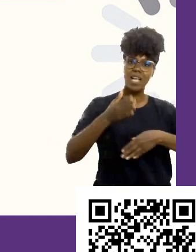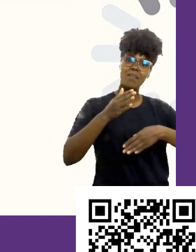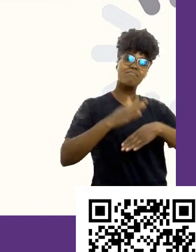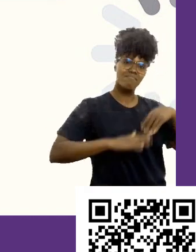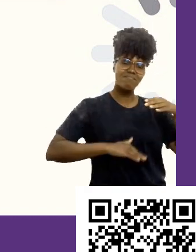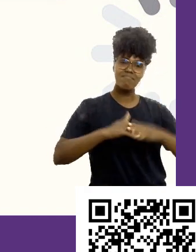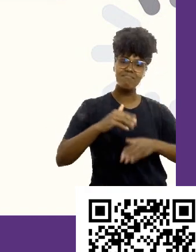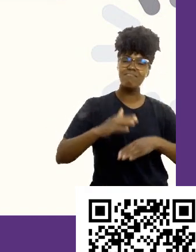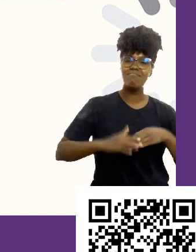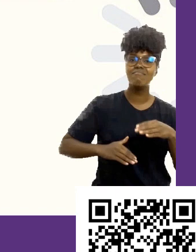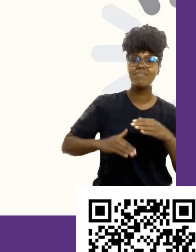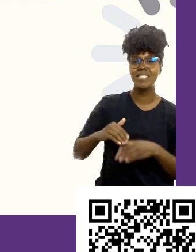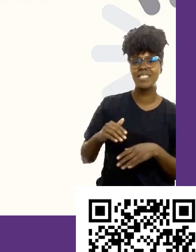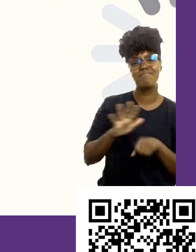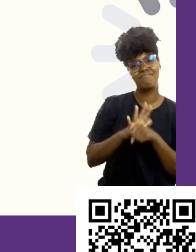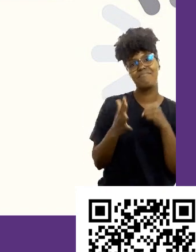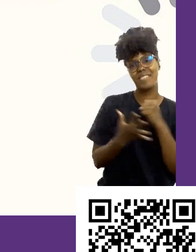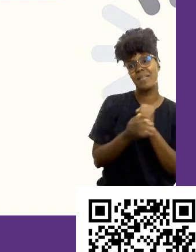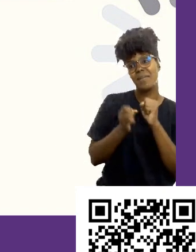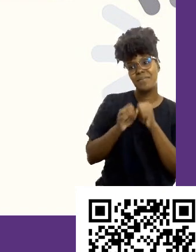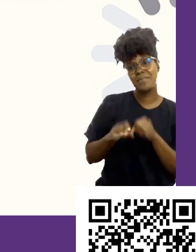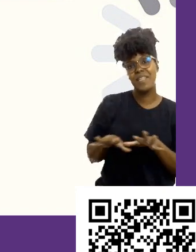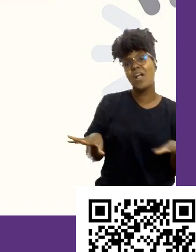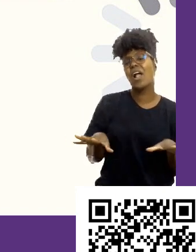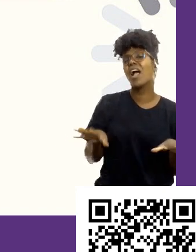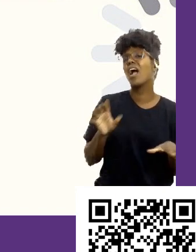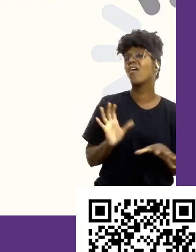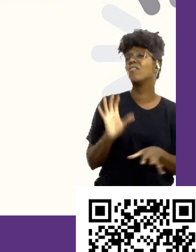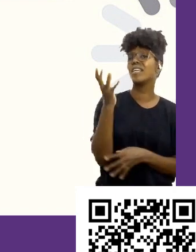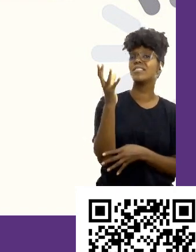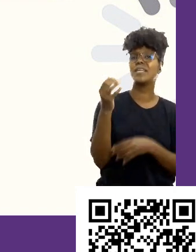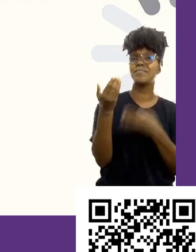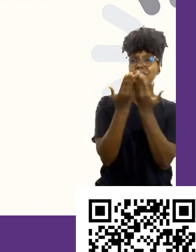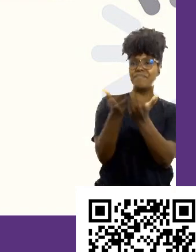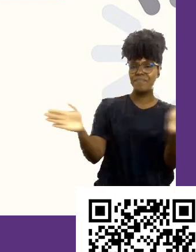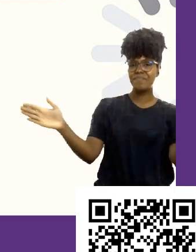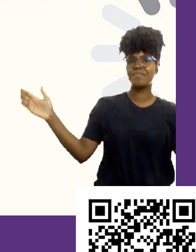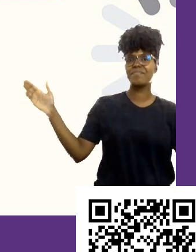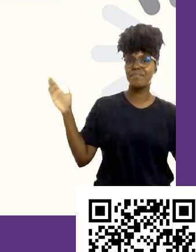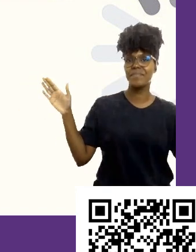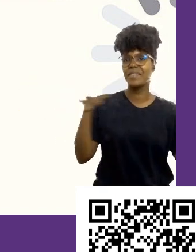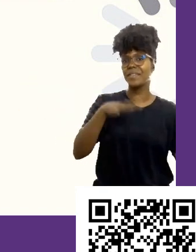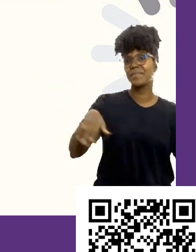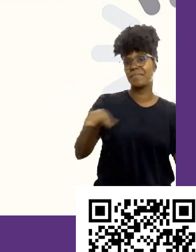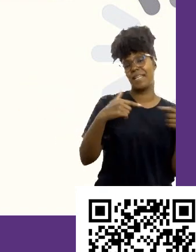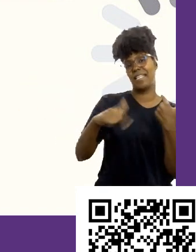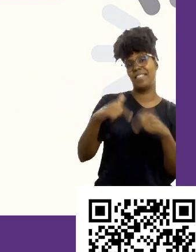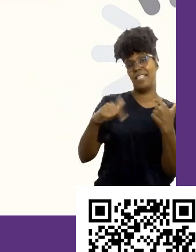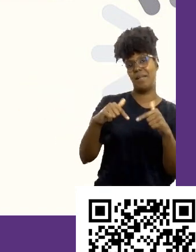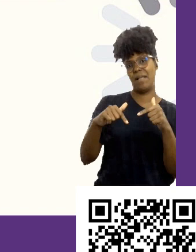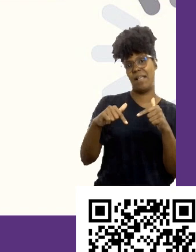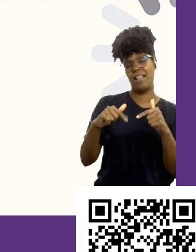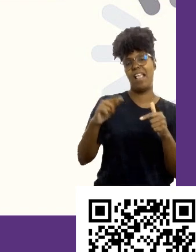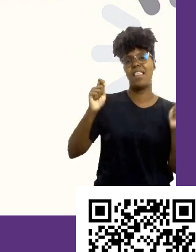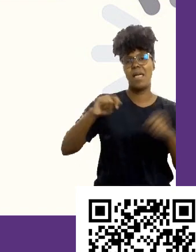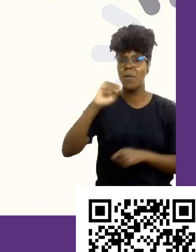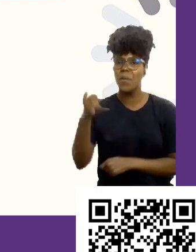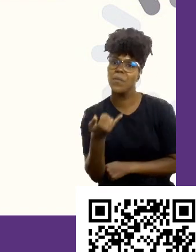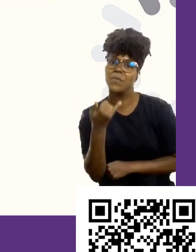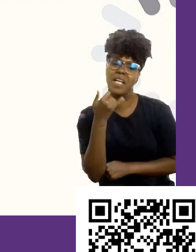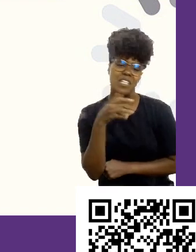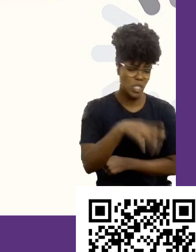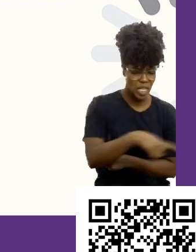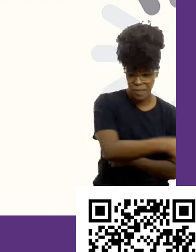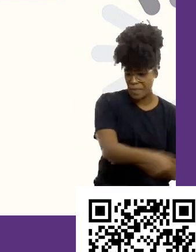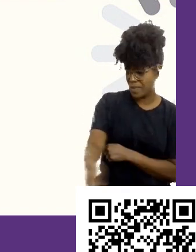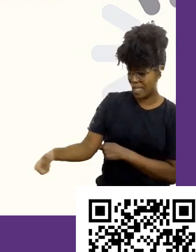abriu as fronteiras do mercado de trabalho. Então, hoje é uma oportunidade para todo mundo que está aqui trabalhar daqui para outros lugares